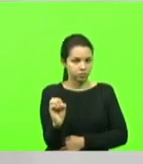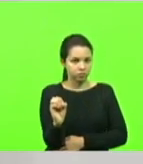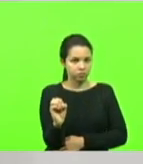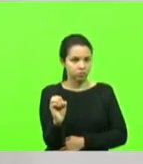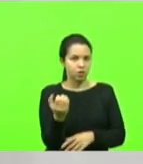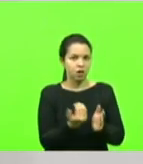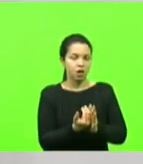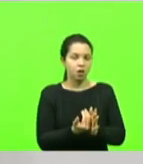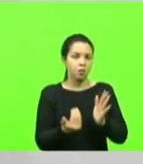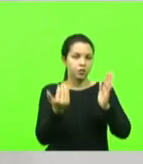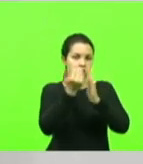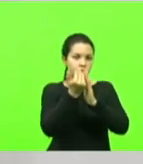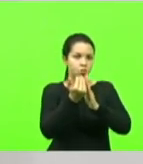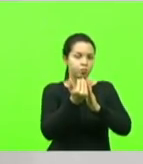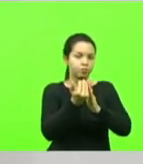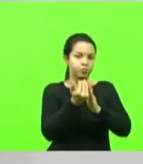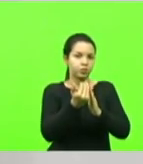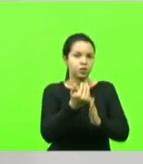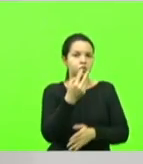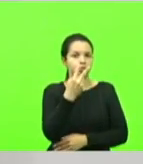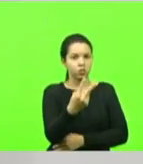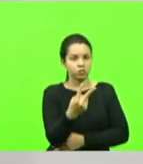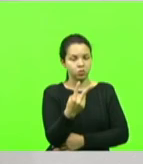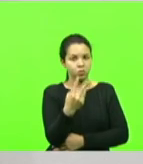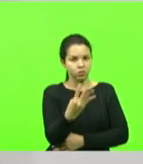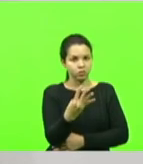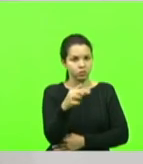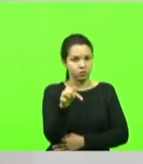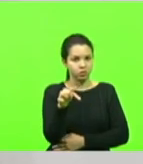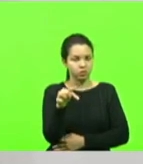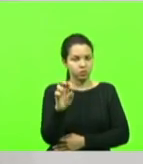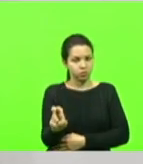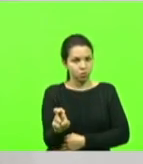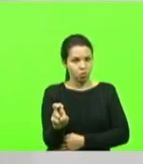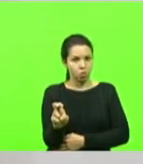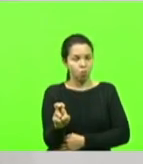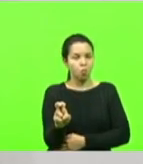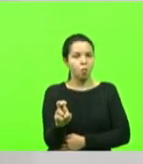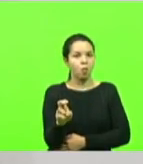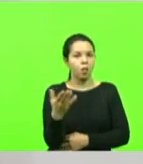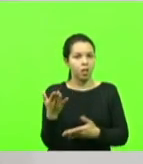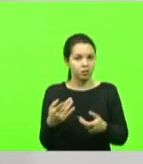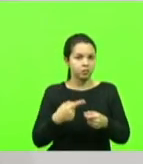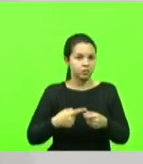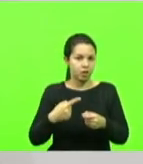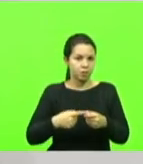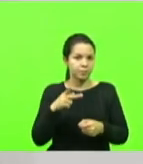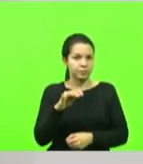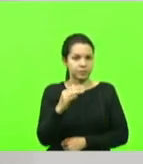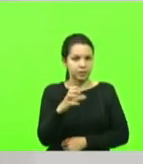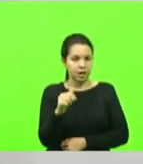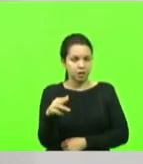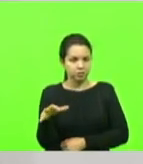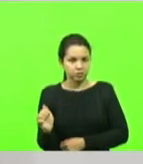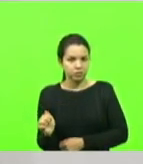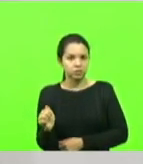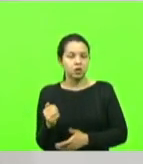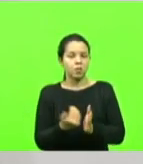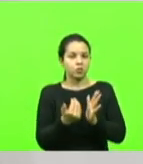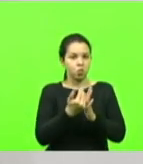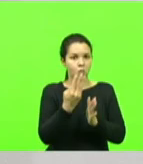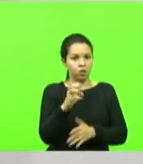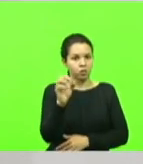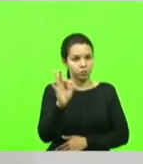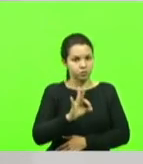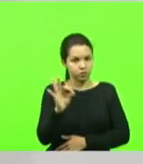2020, 475. Balneário Pissarras aumenta em 45%, Barra Velha,